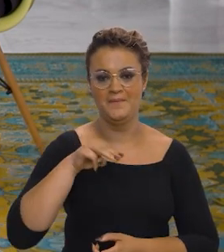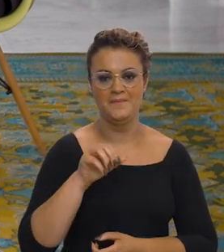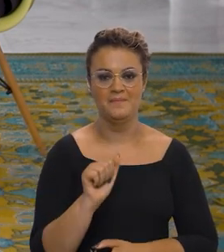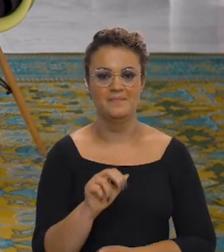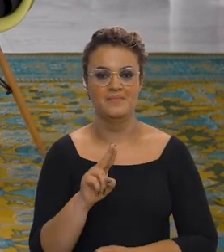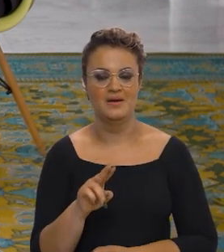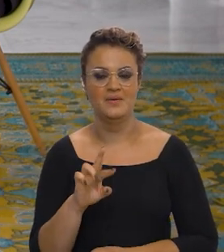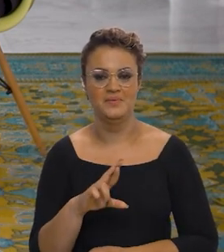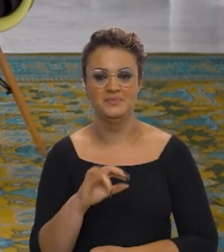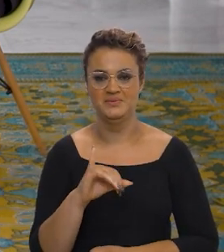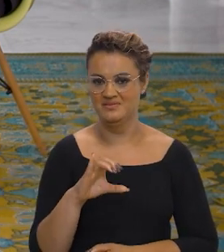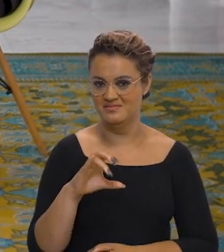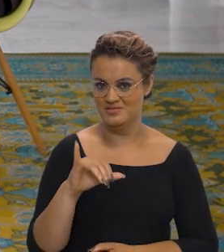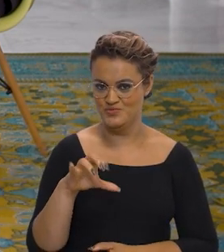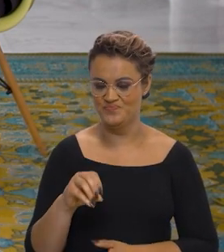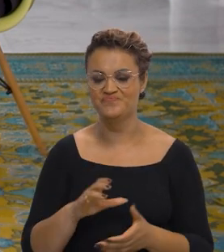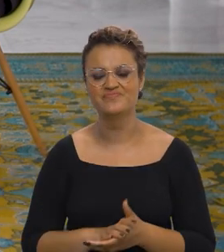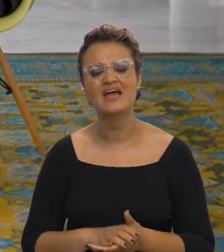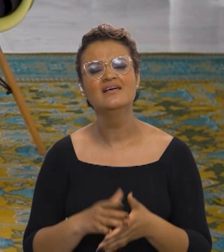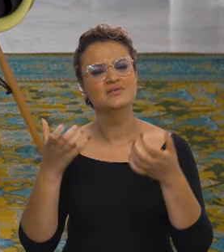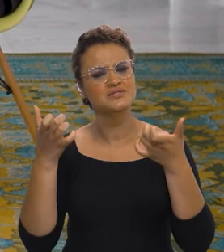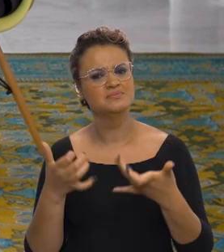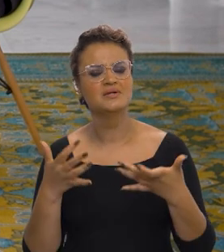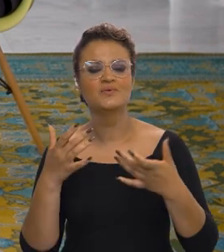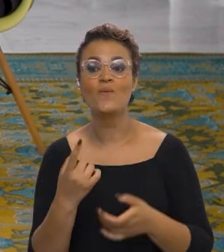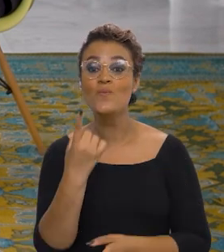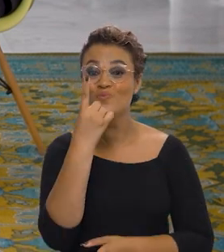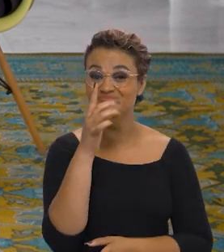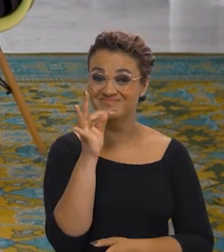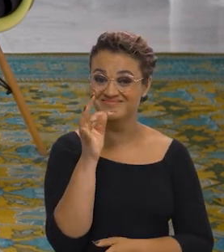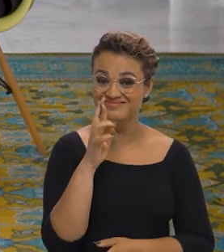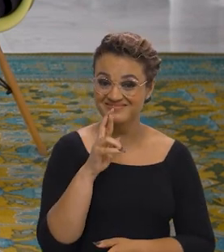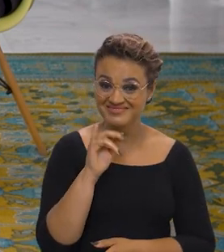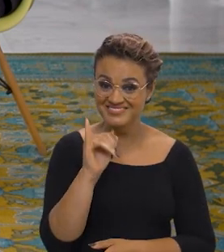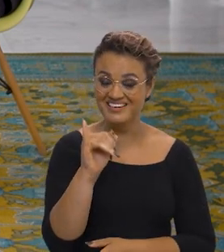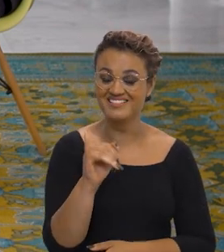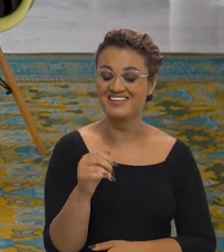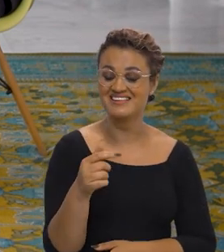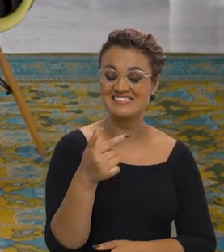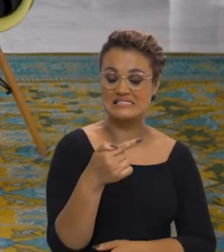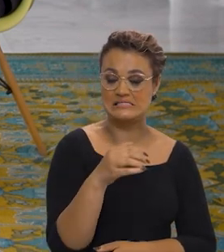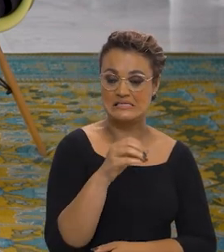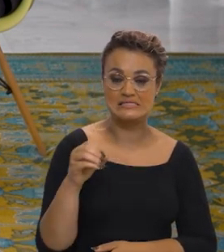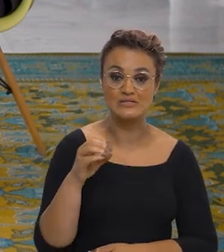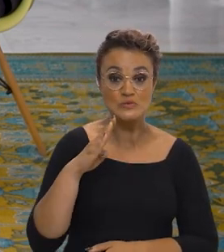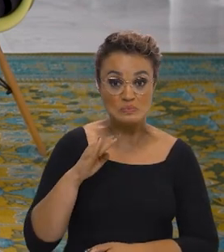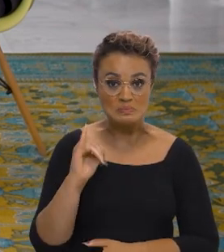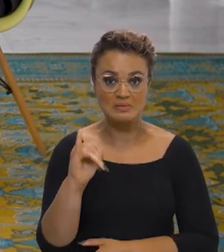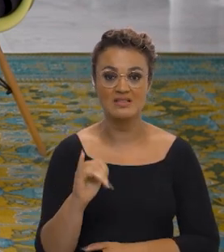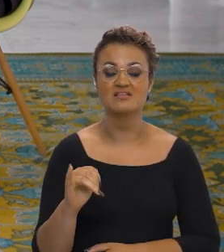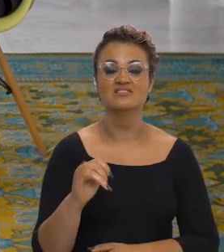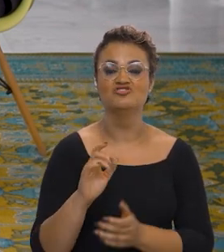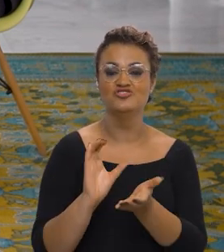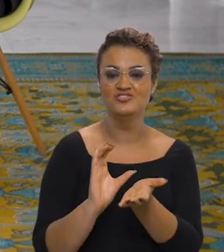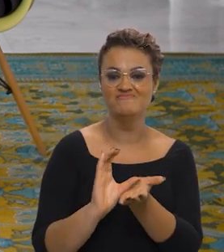Muniz. Bom, secretário, falamos no início. 1 trilhão e 700 bilhões de reais em investimentos totais.